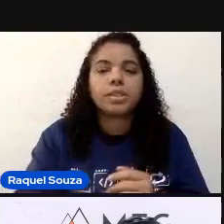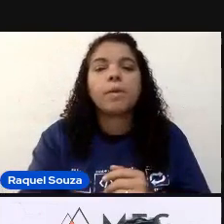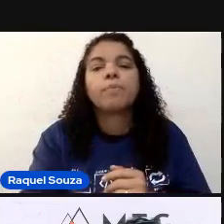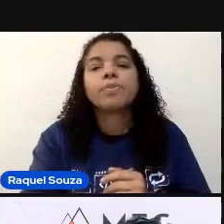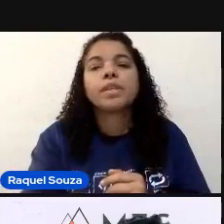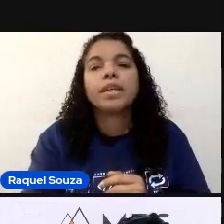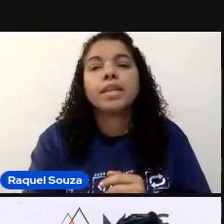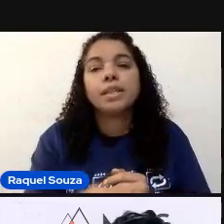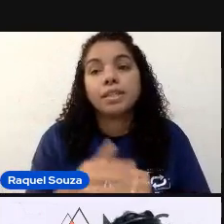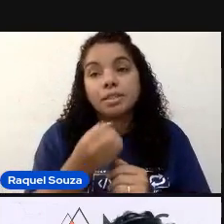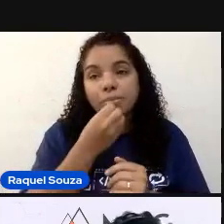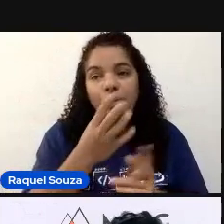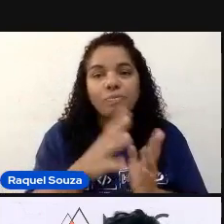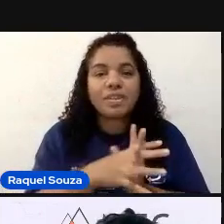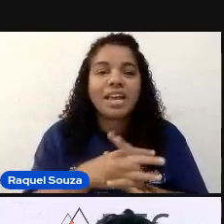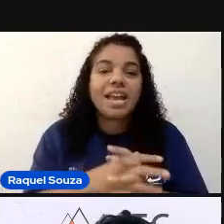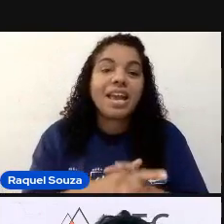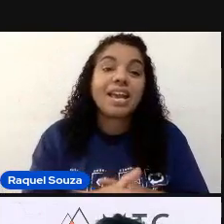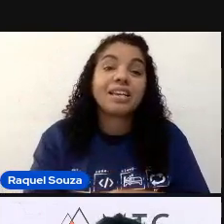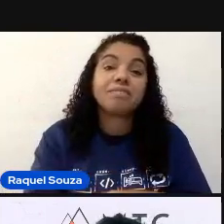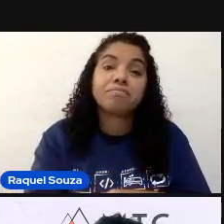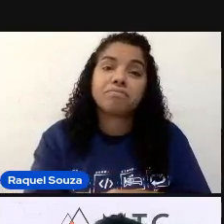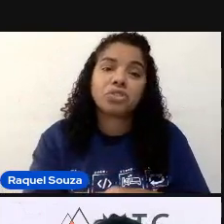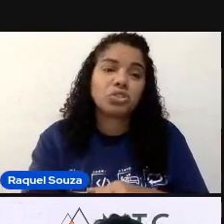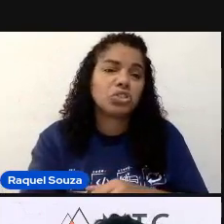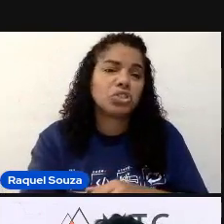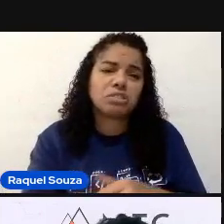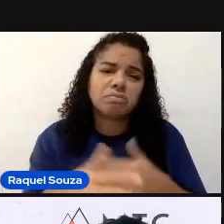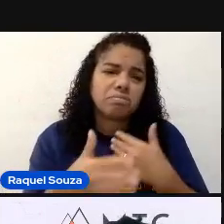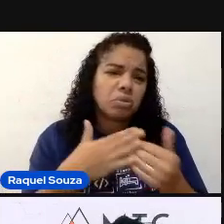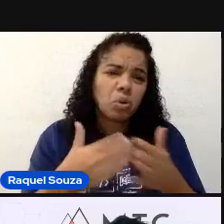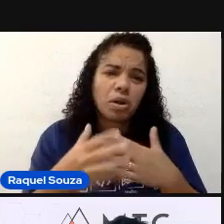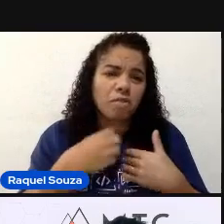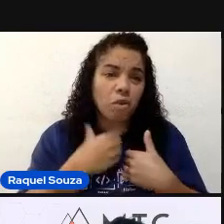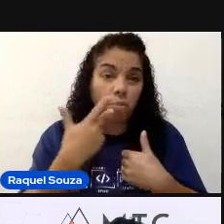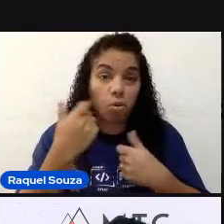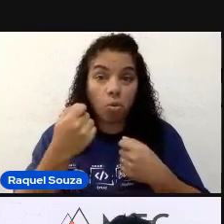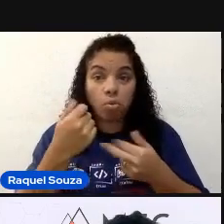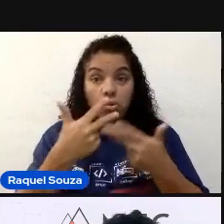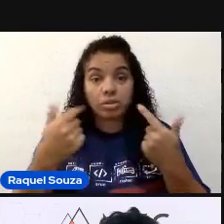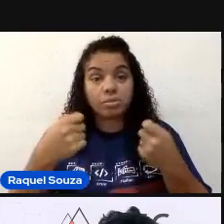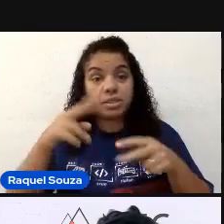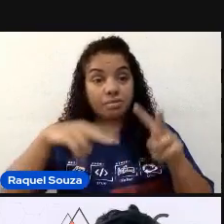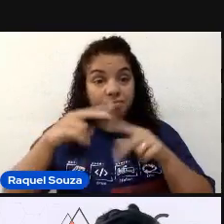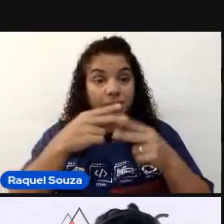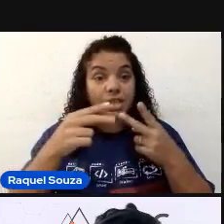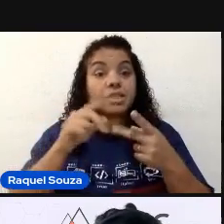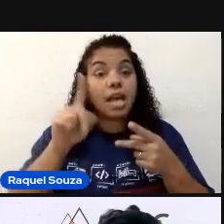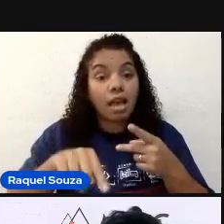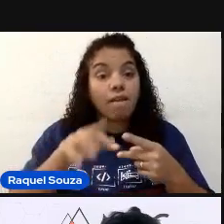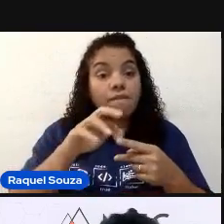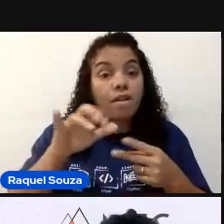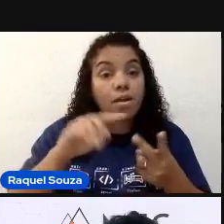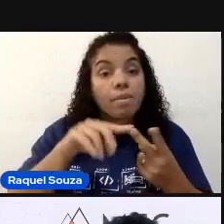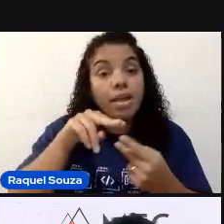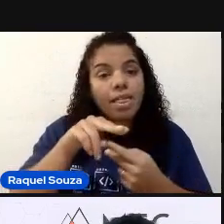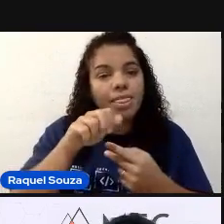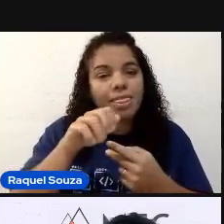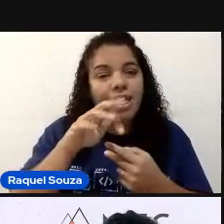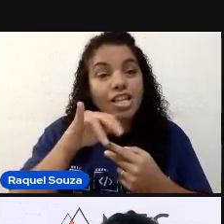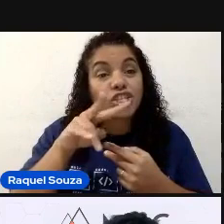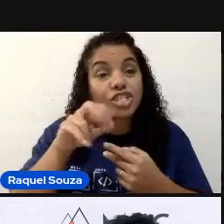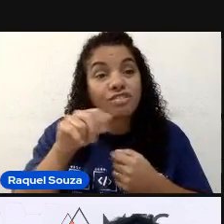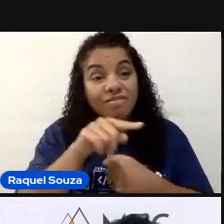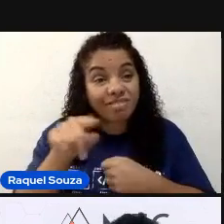E... Bom... Mas, de qualquer forma, é uma coisa que a gente tem que analisar. É uma ferramenta nativa. Então, cara... Você